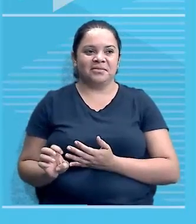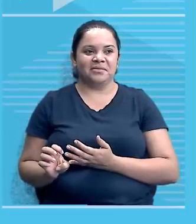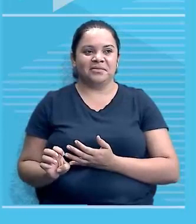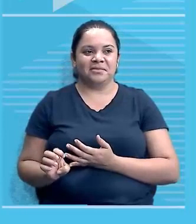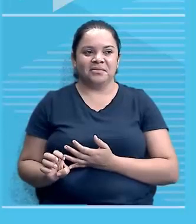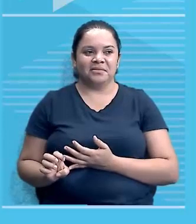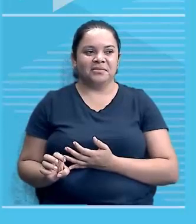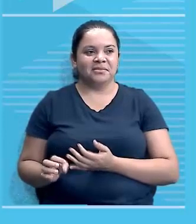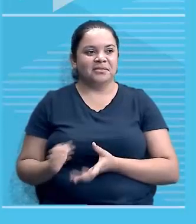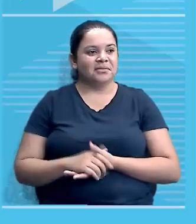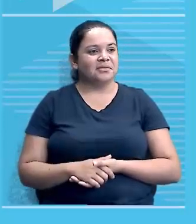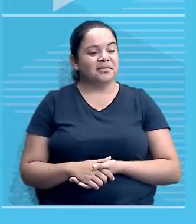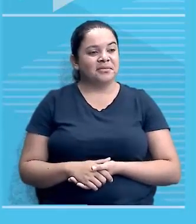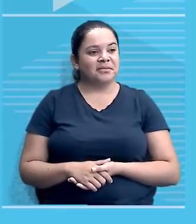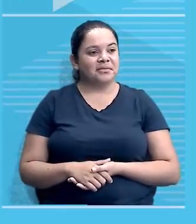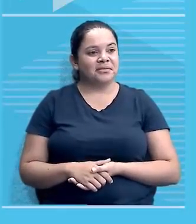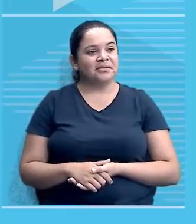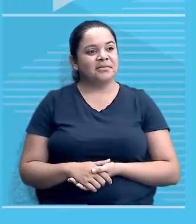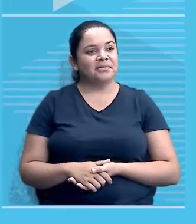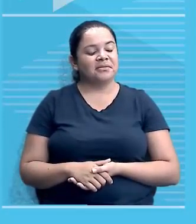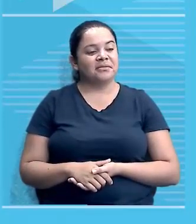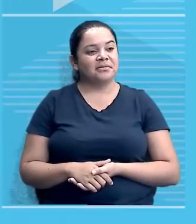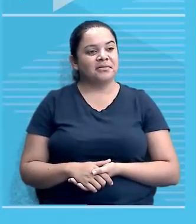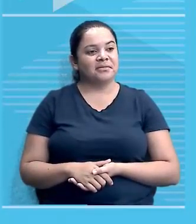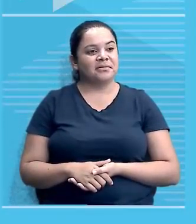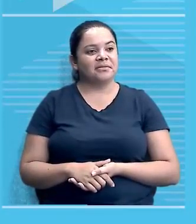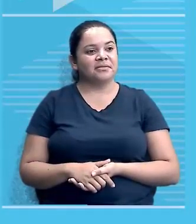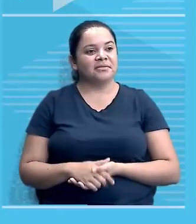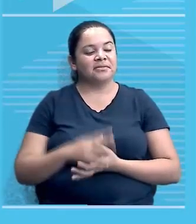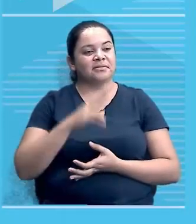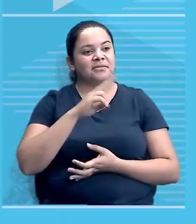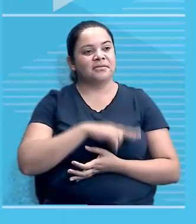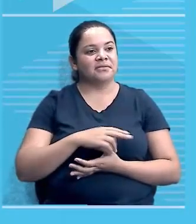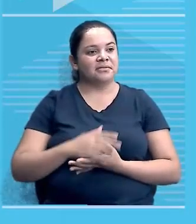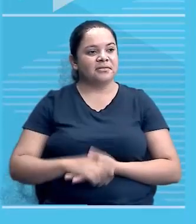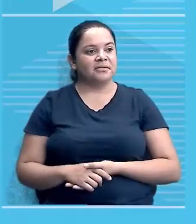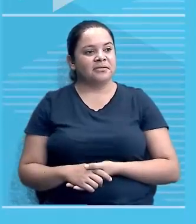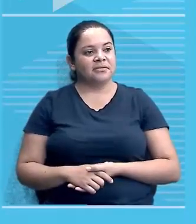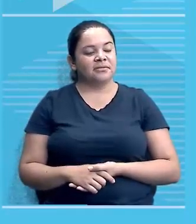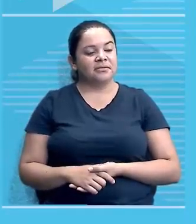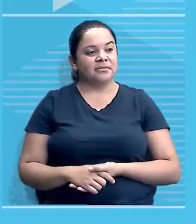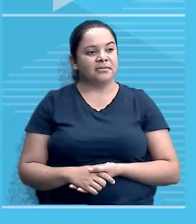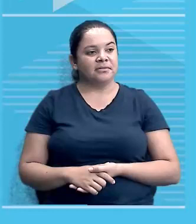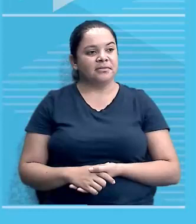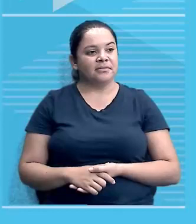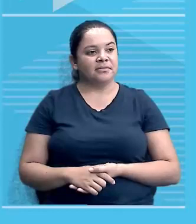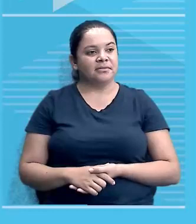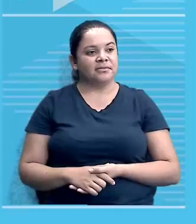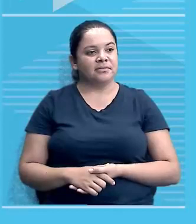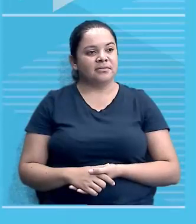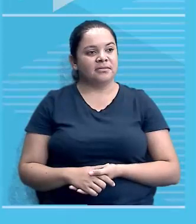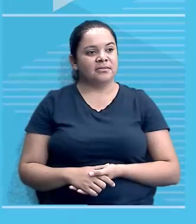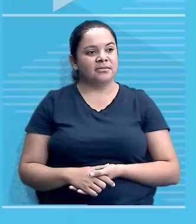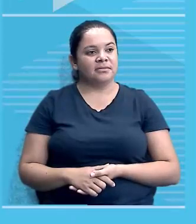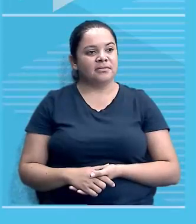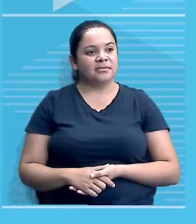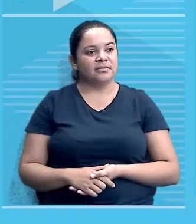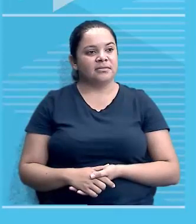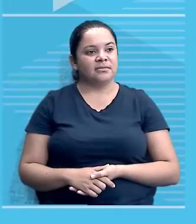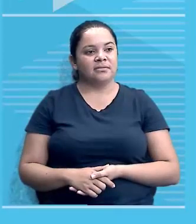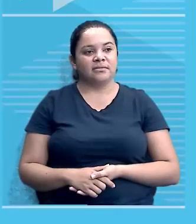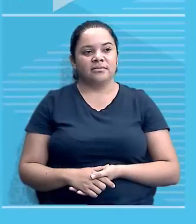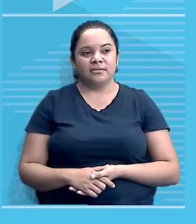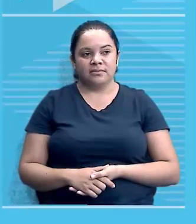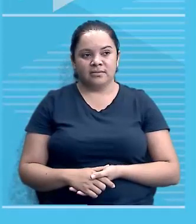viabilizou a integração econômica mundial, favorecendo a circulação de riqueza, tecnologia e conhecimento entre